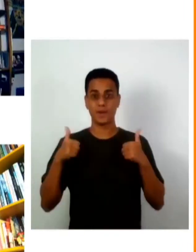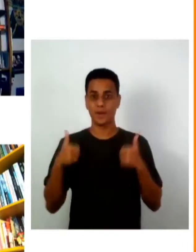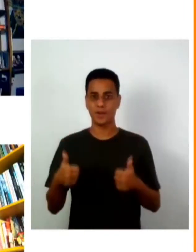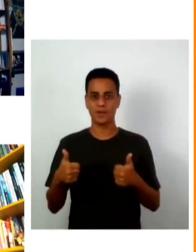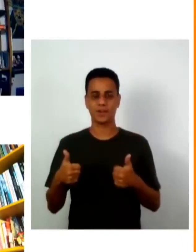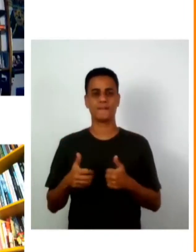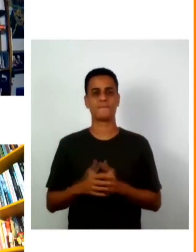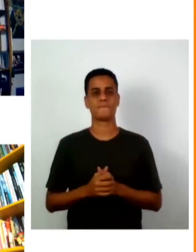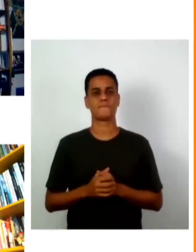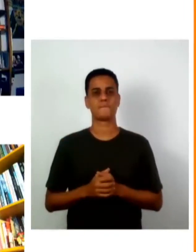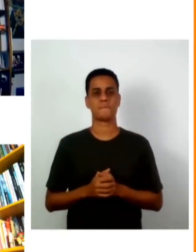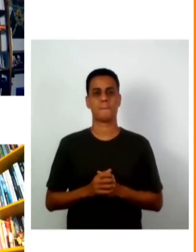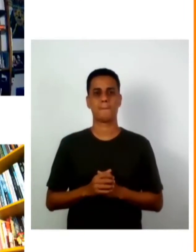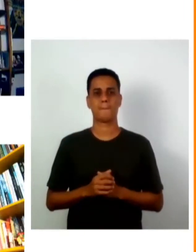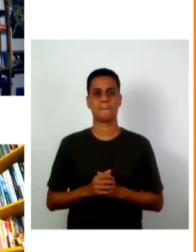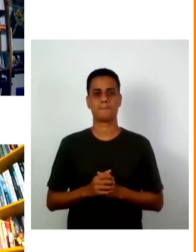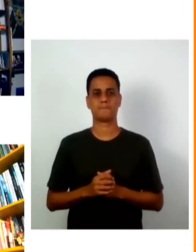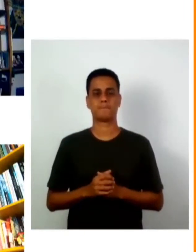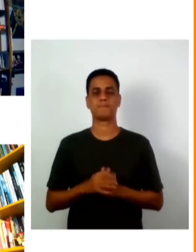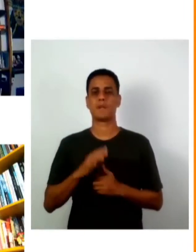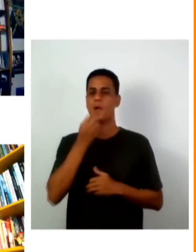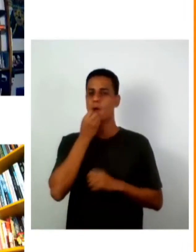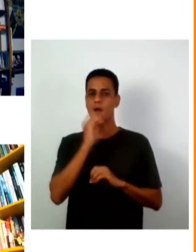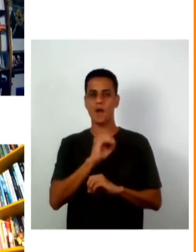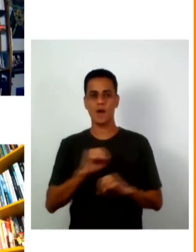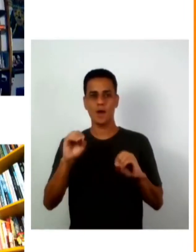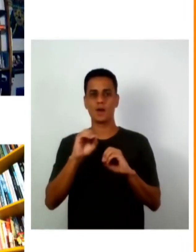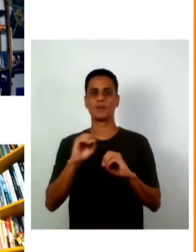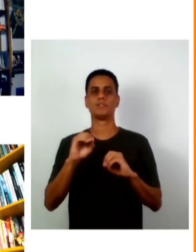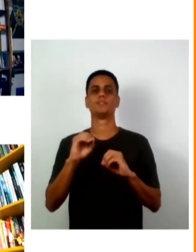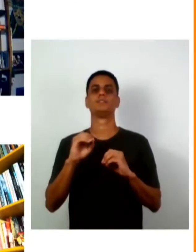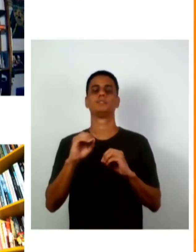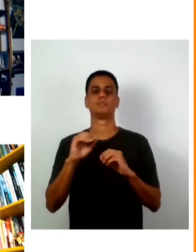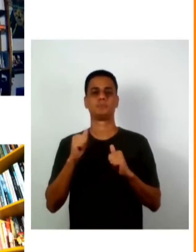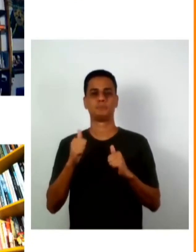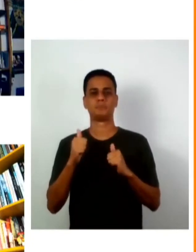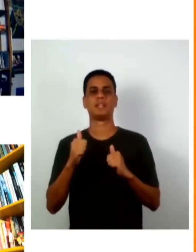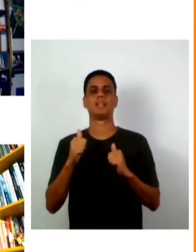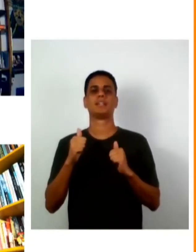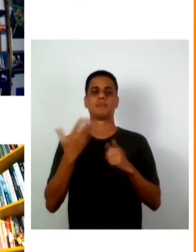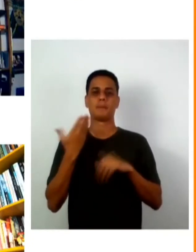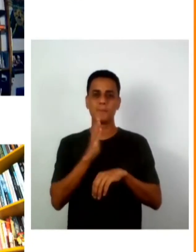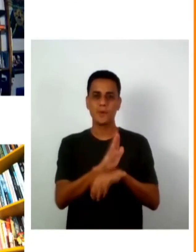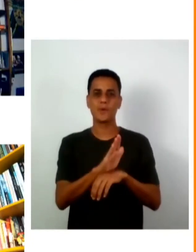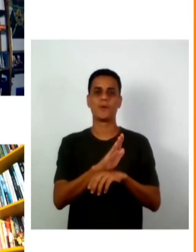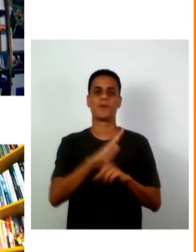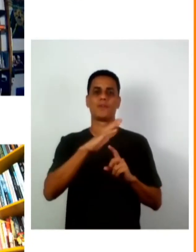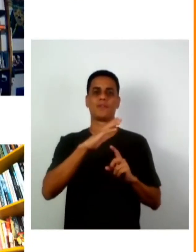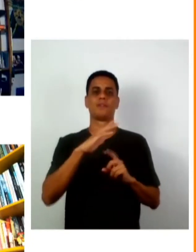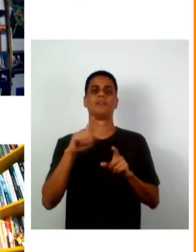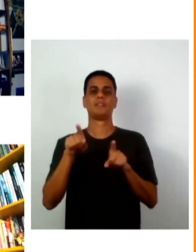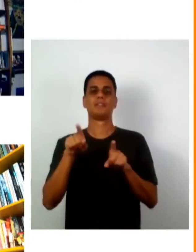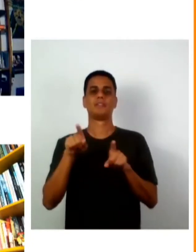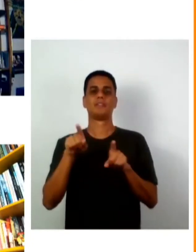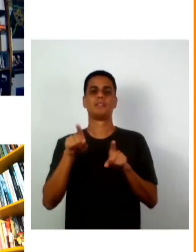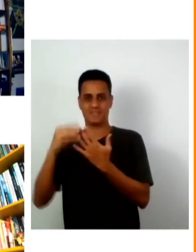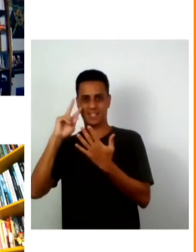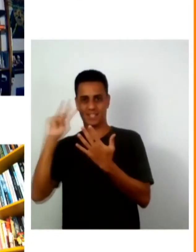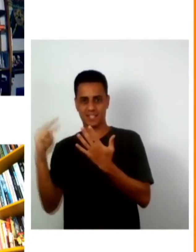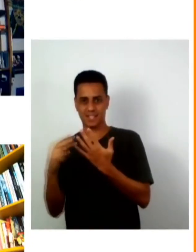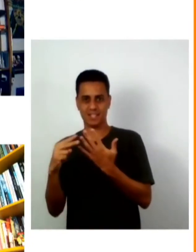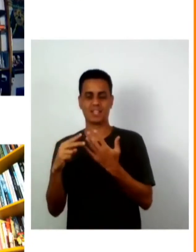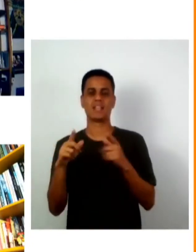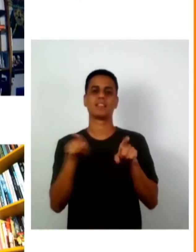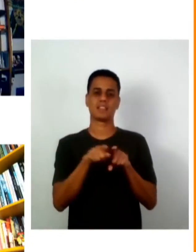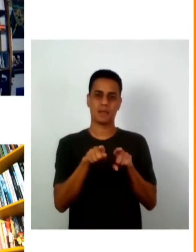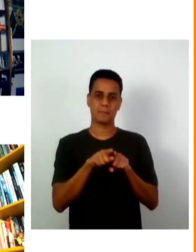boas contribuições a Manos Visíveis e a Feira Preta trazem para a gente sem dúvida